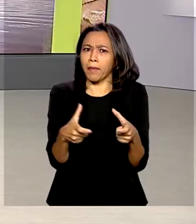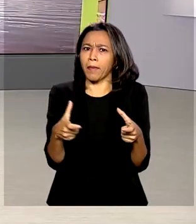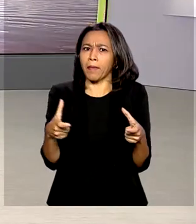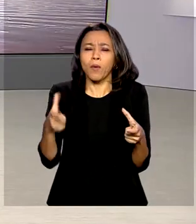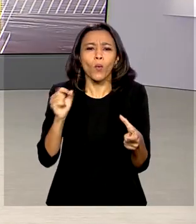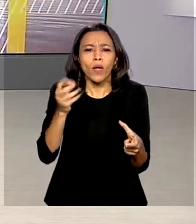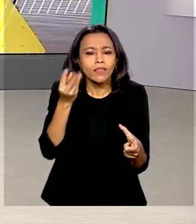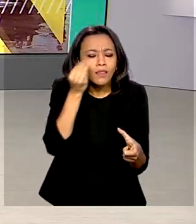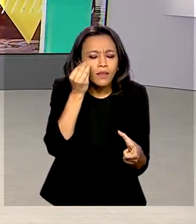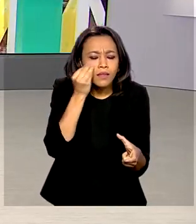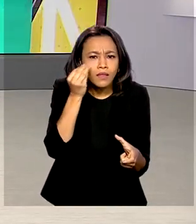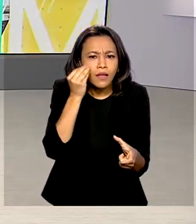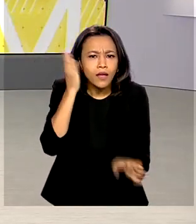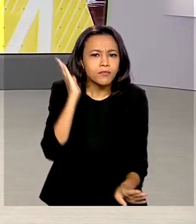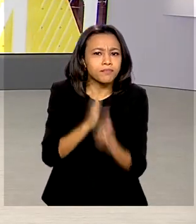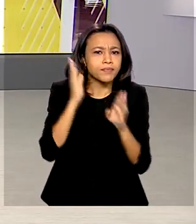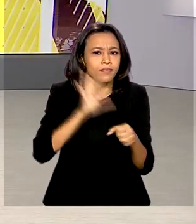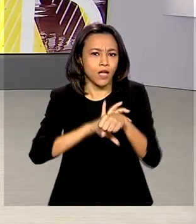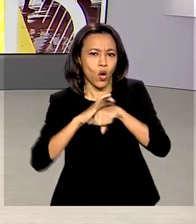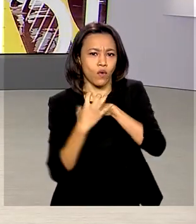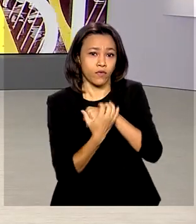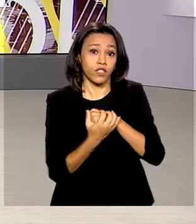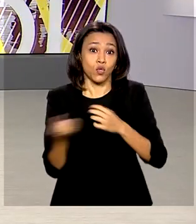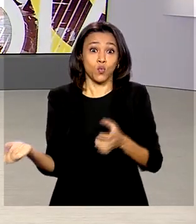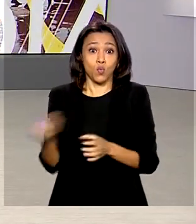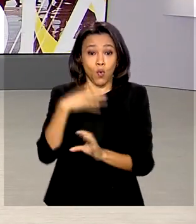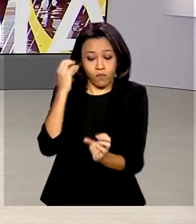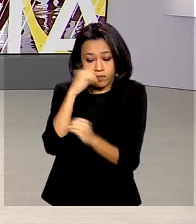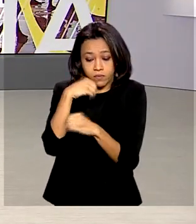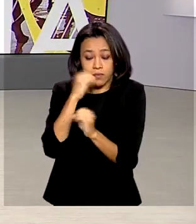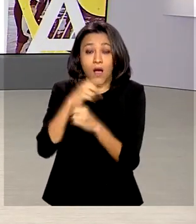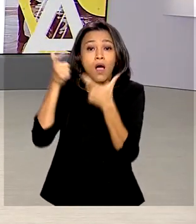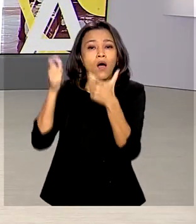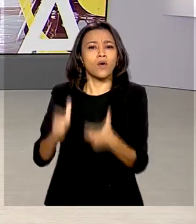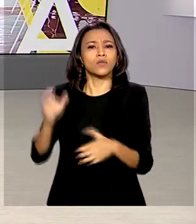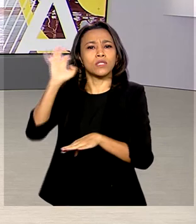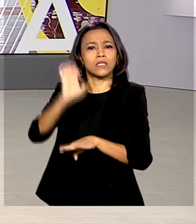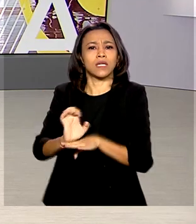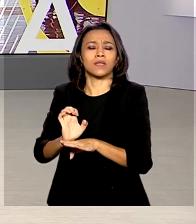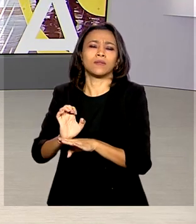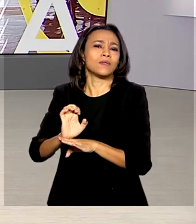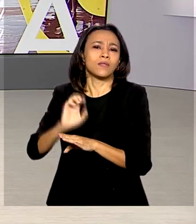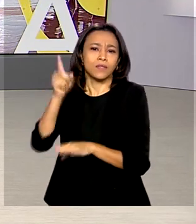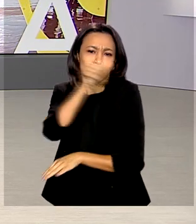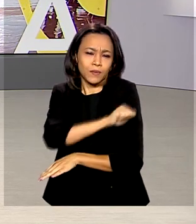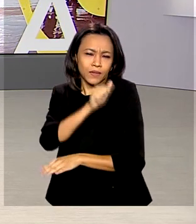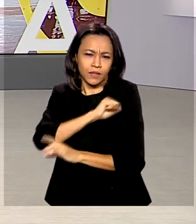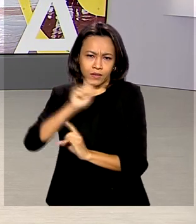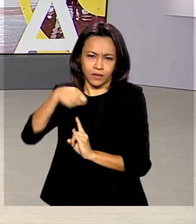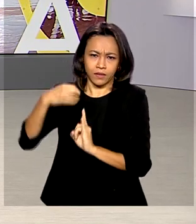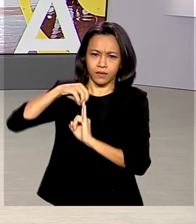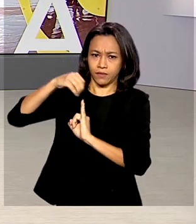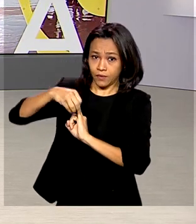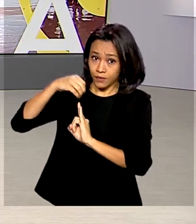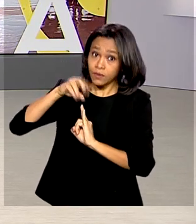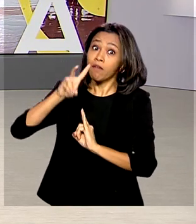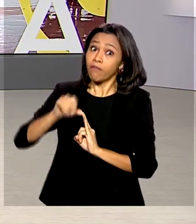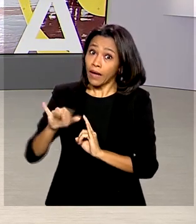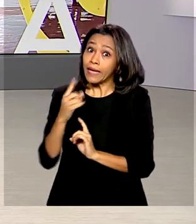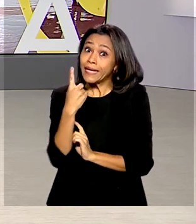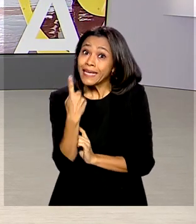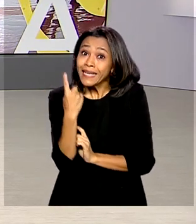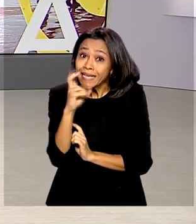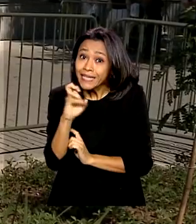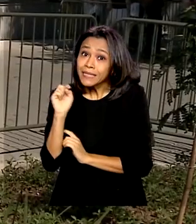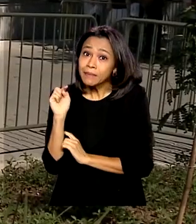da Covid-19. Um novo laboratório da Fiocruz, no Rio de Janeiro, vai conseguir analisar até 15 mil amostras por dia.